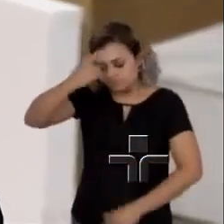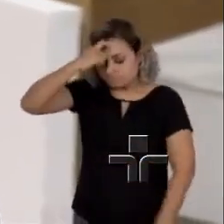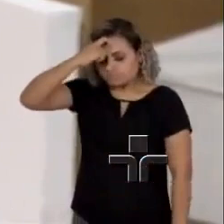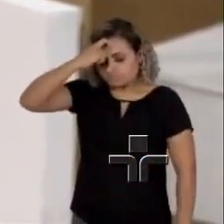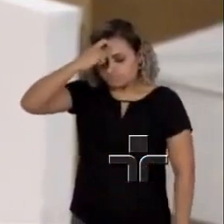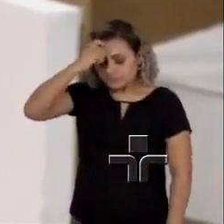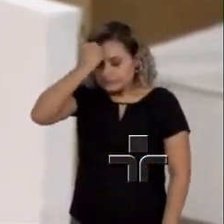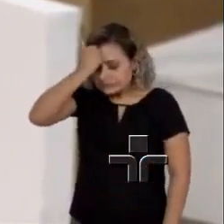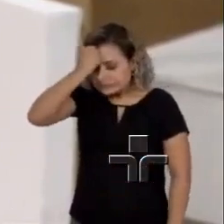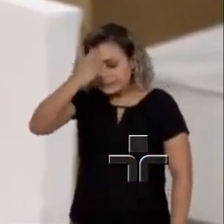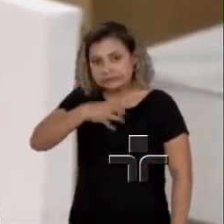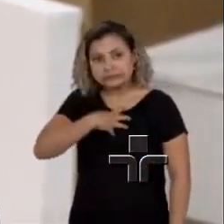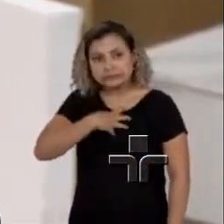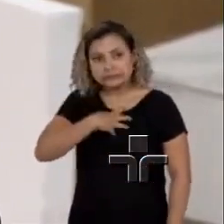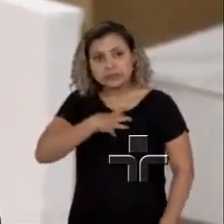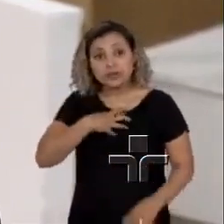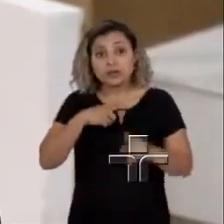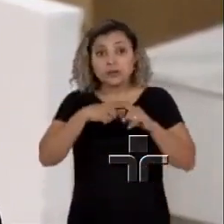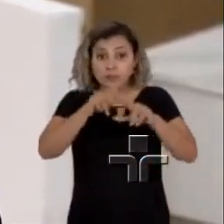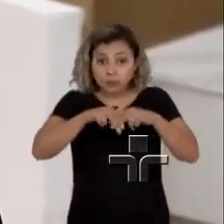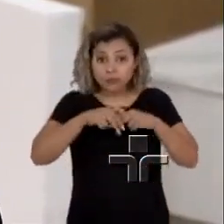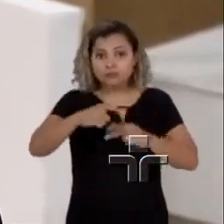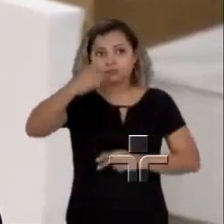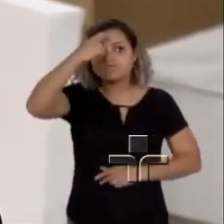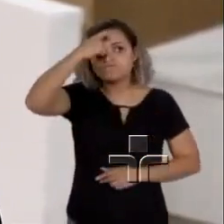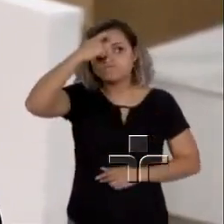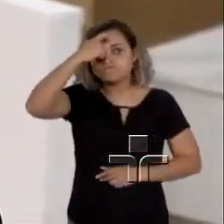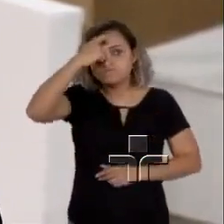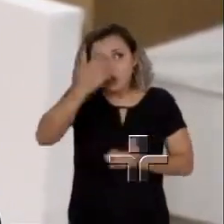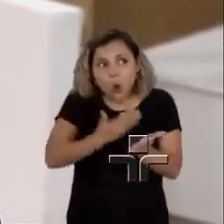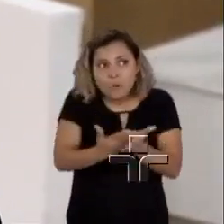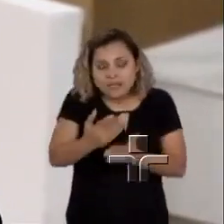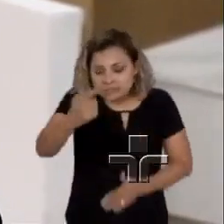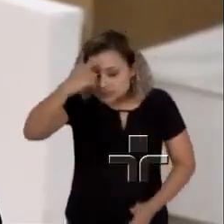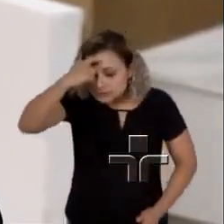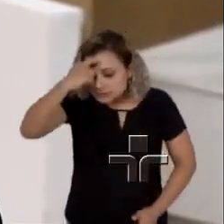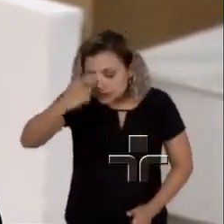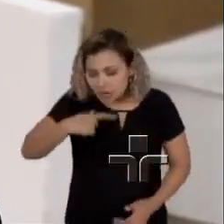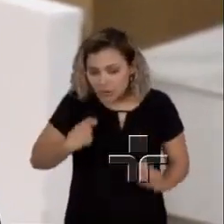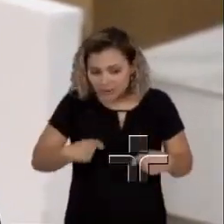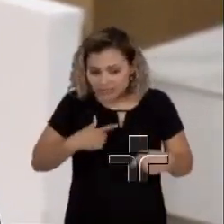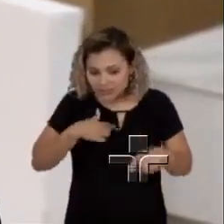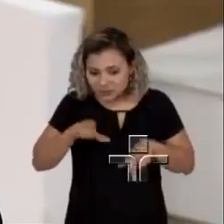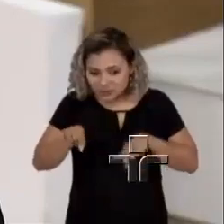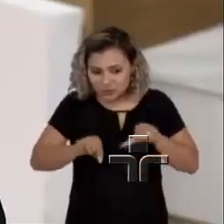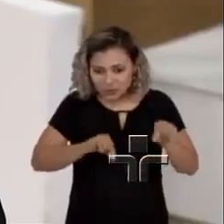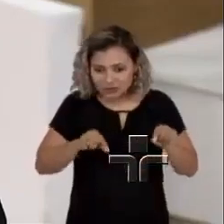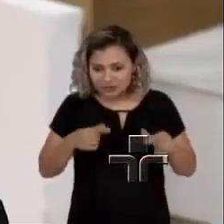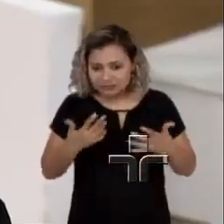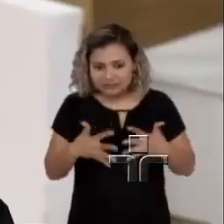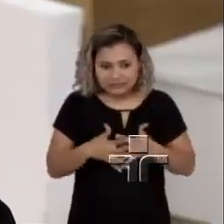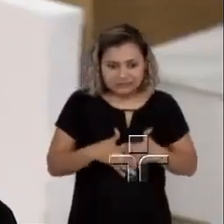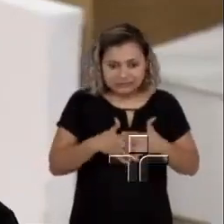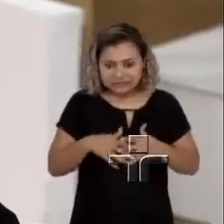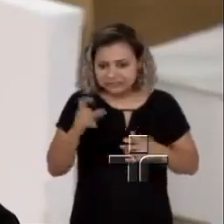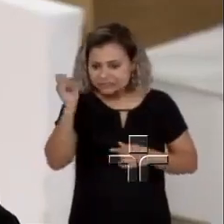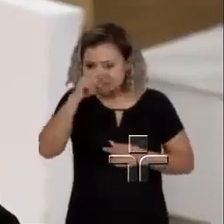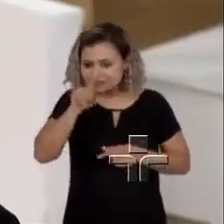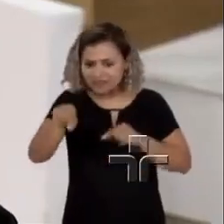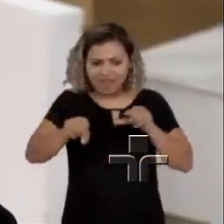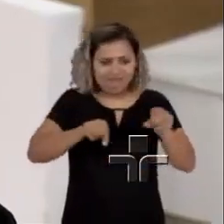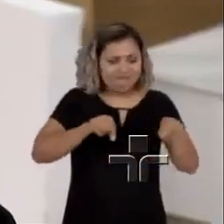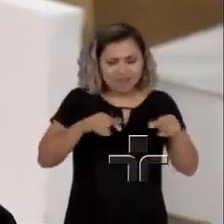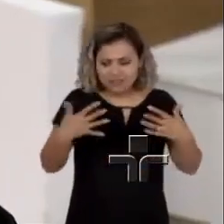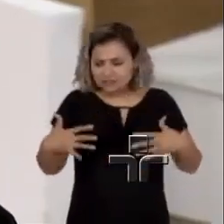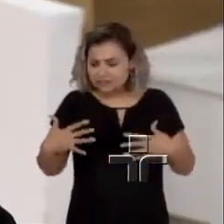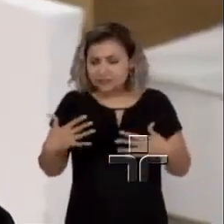E, na medida que há o nascimento da consciência, você tem que fazer escolhas, aí fica difícil. Fica difícil, inclusive, porque você